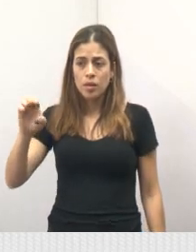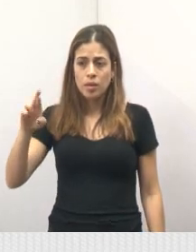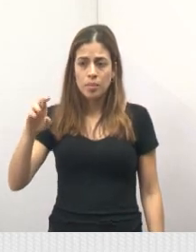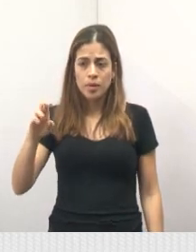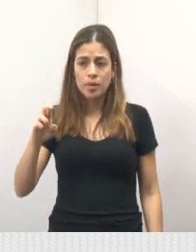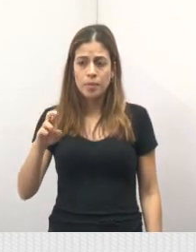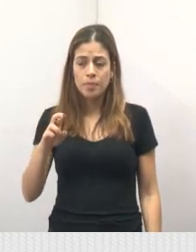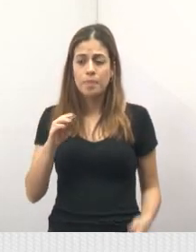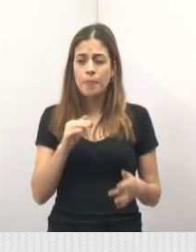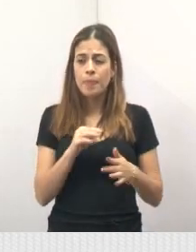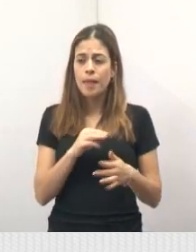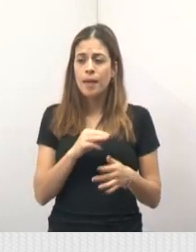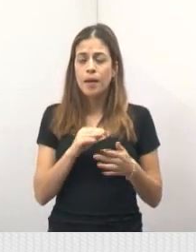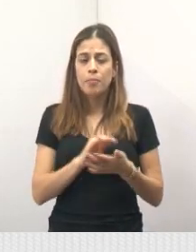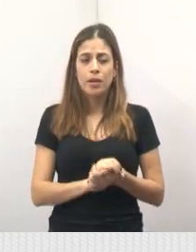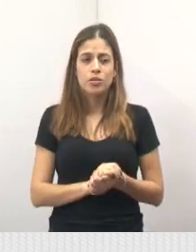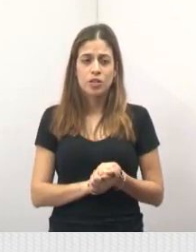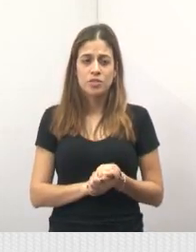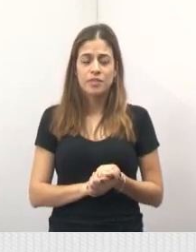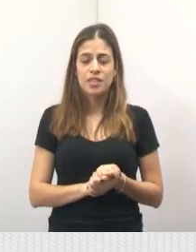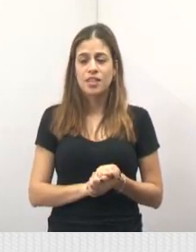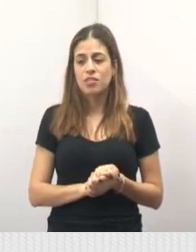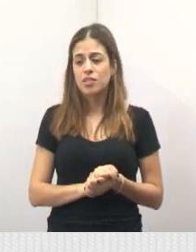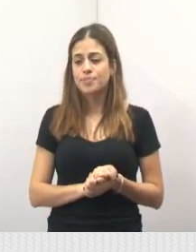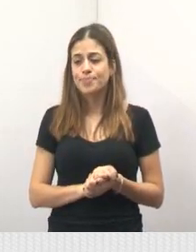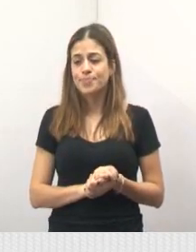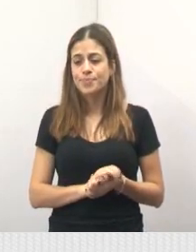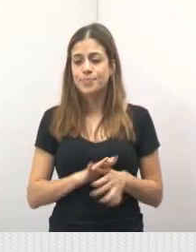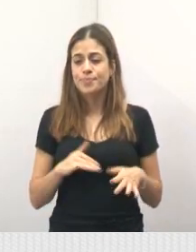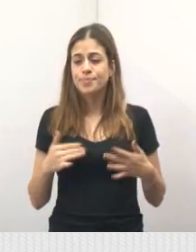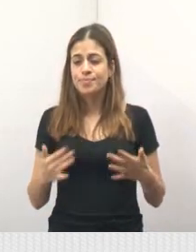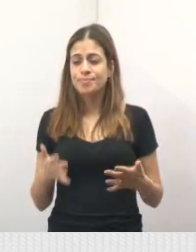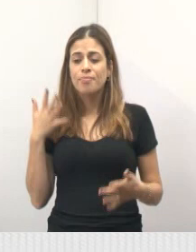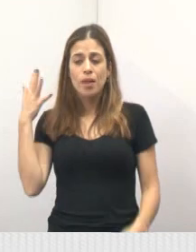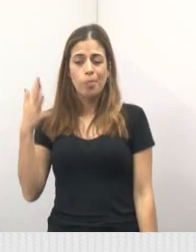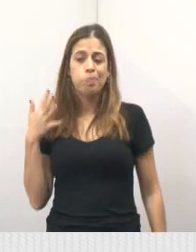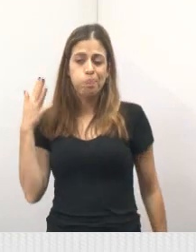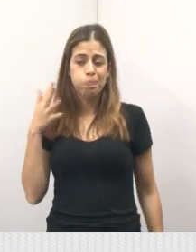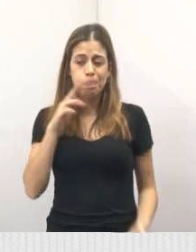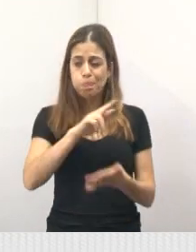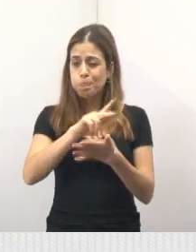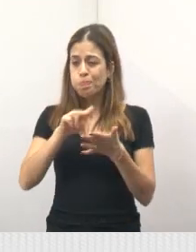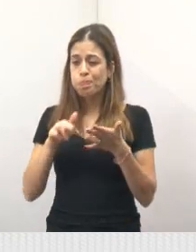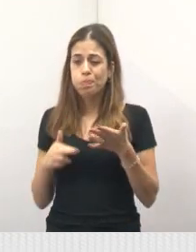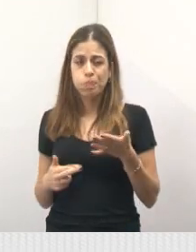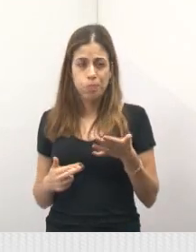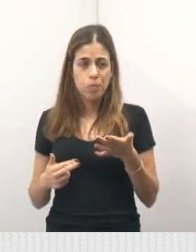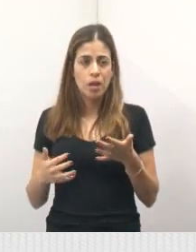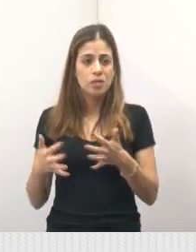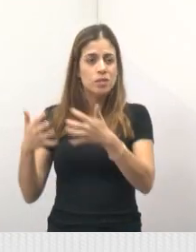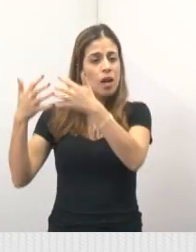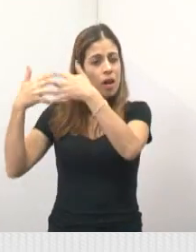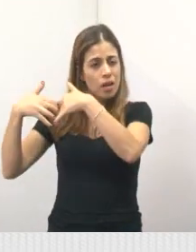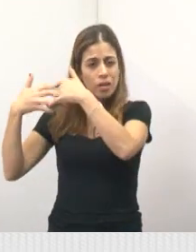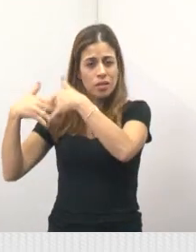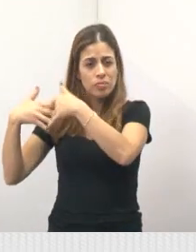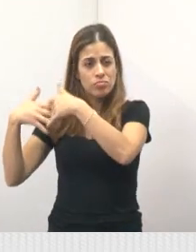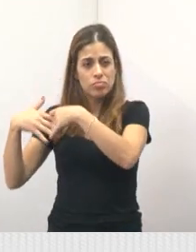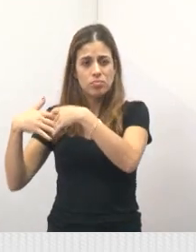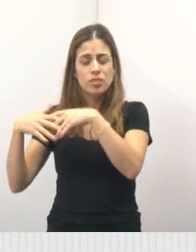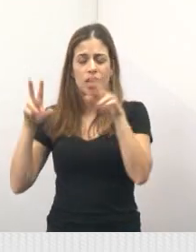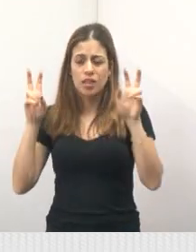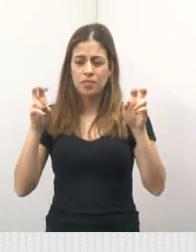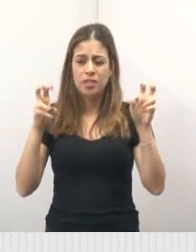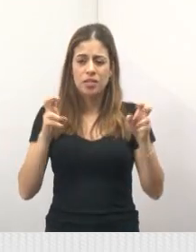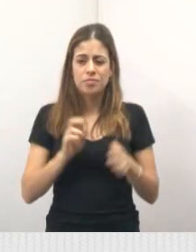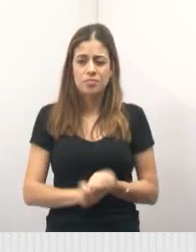uma roda de conversa, algumas palestras, onde a pôde também refletir sobre a importância desse tema para